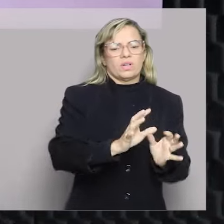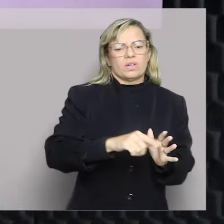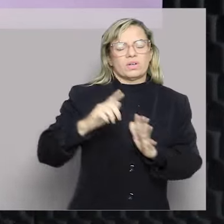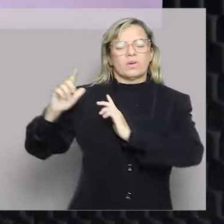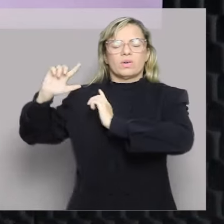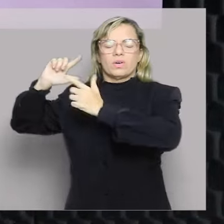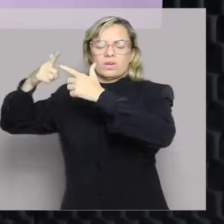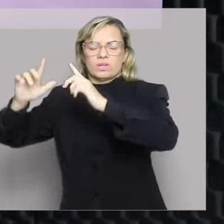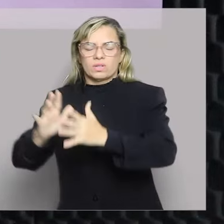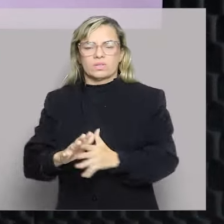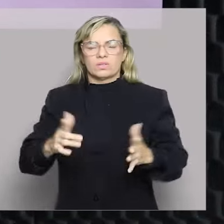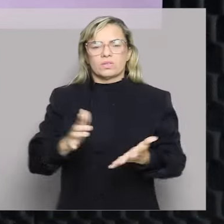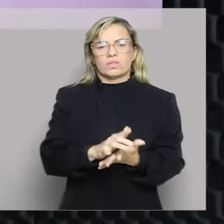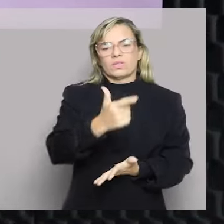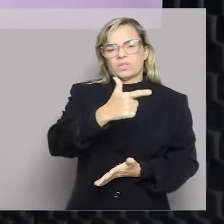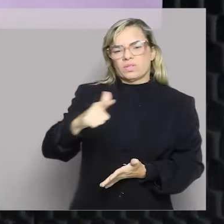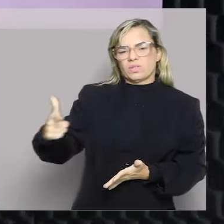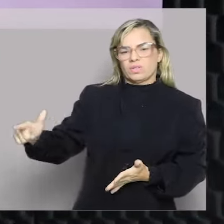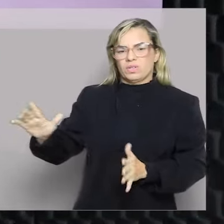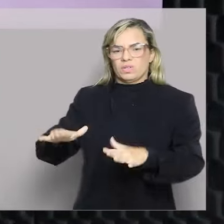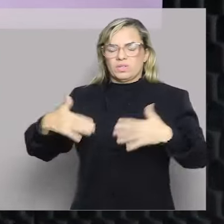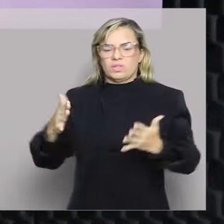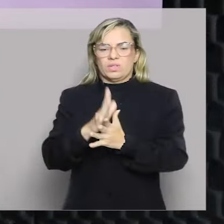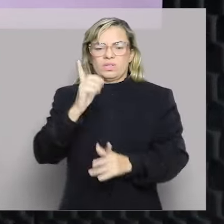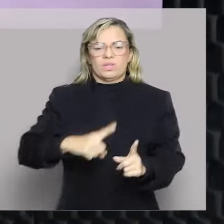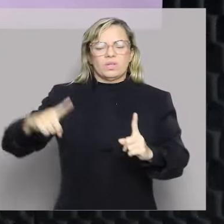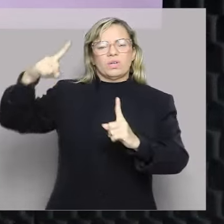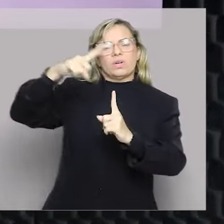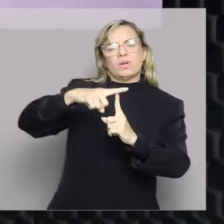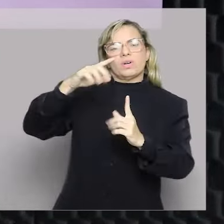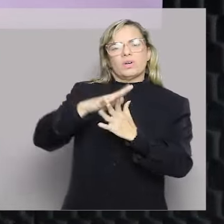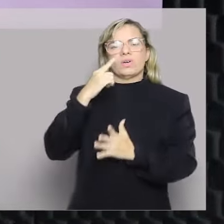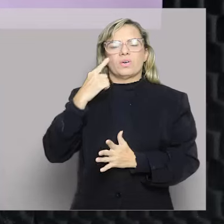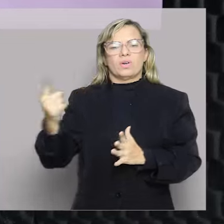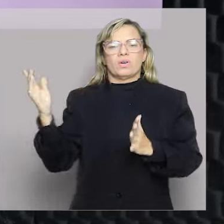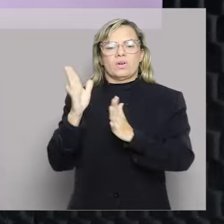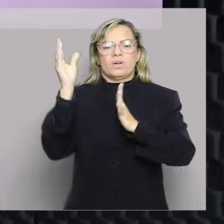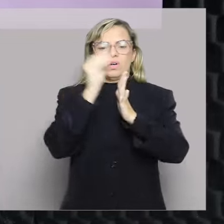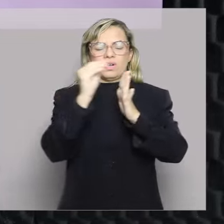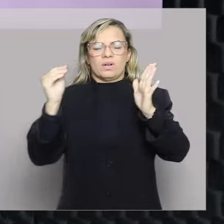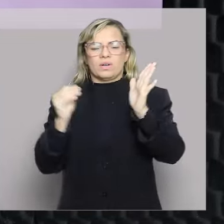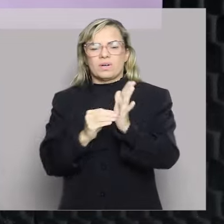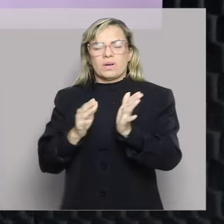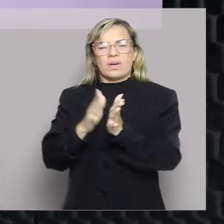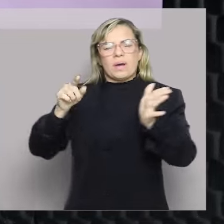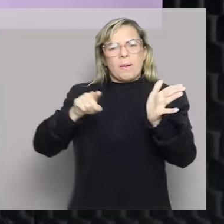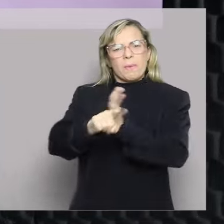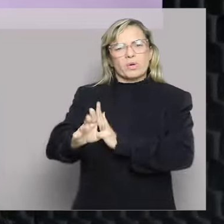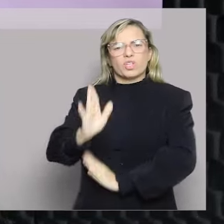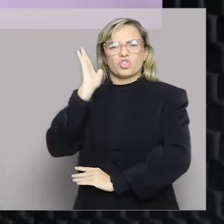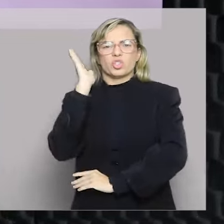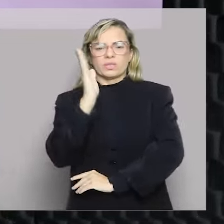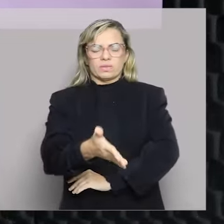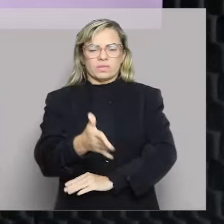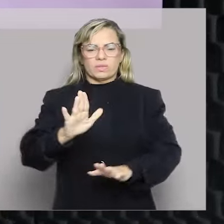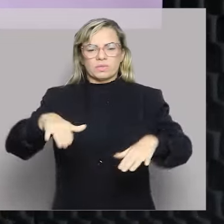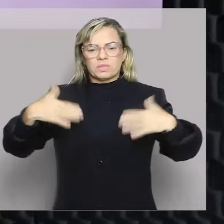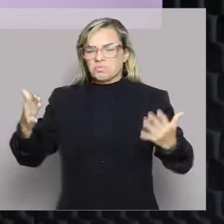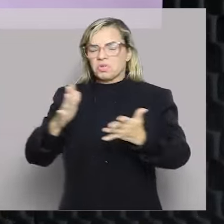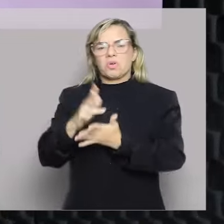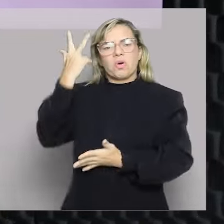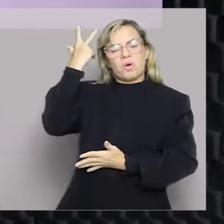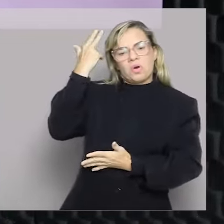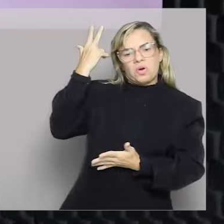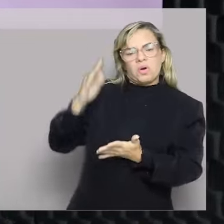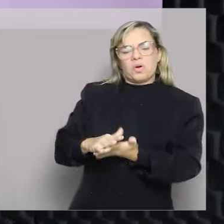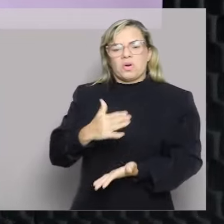tem essa tradição de fazer prova desse tipo, com esse tipo de conteúdo. Em geral, são perguntas muito secas. O que a gente tem visto do governo